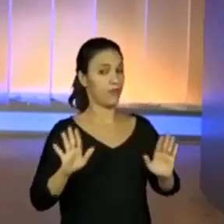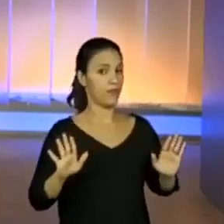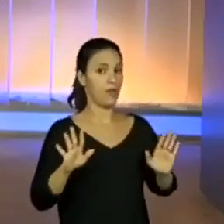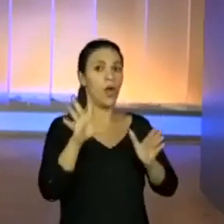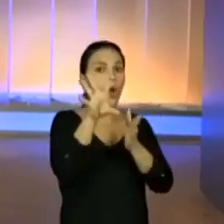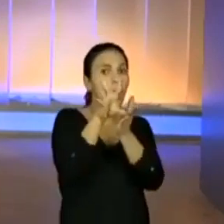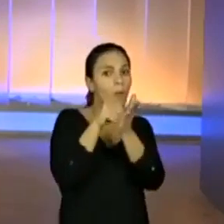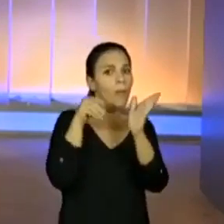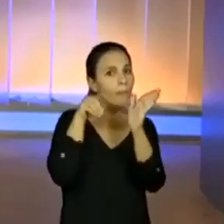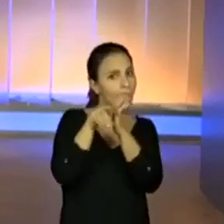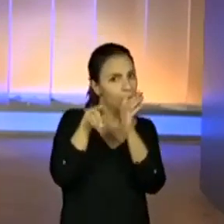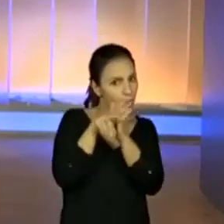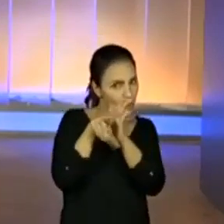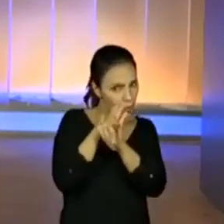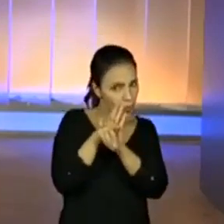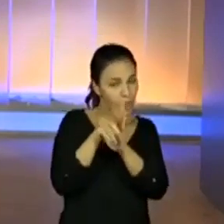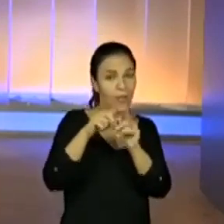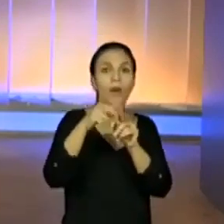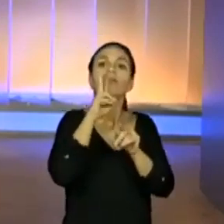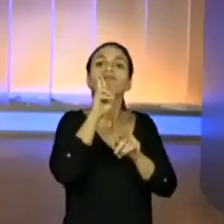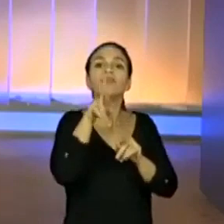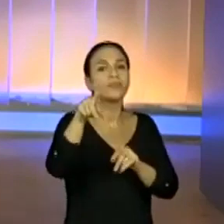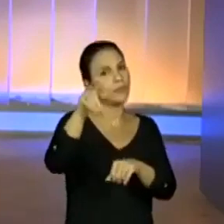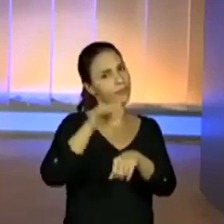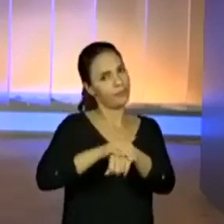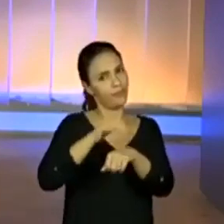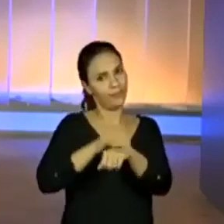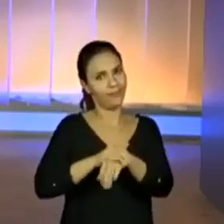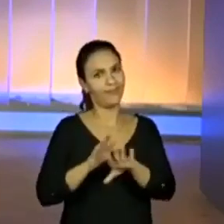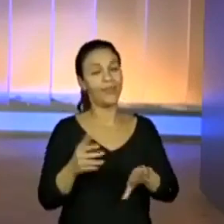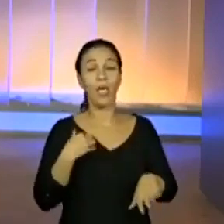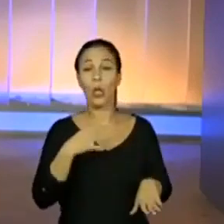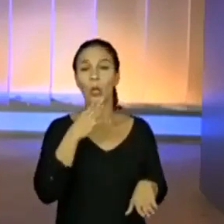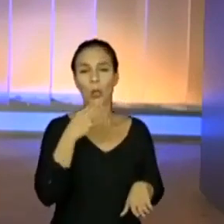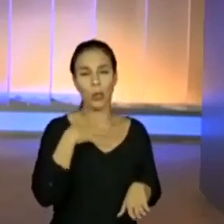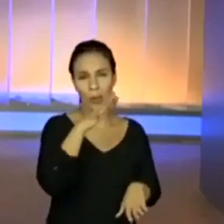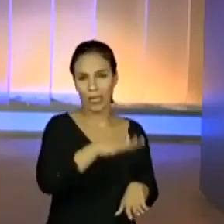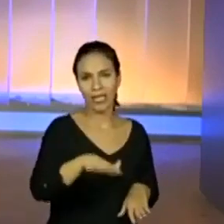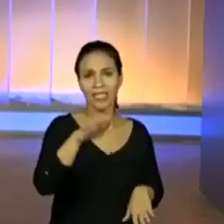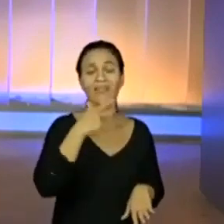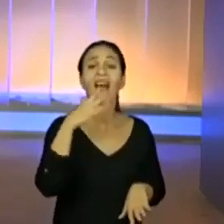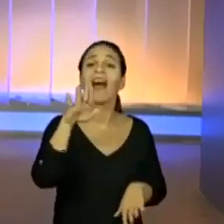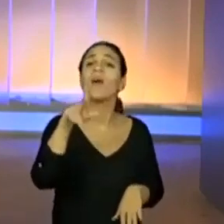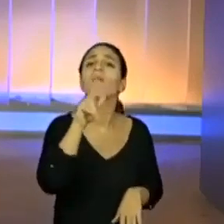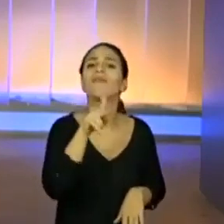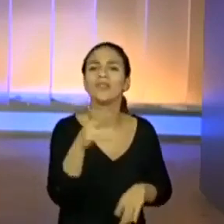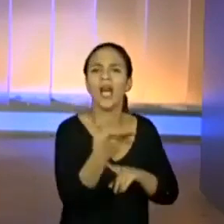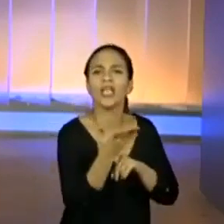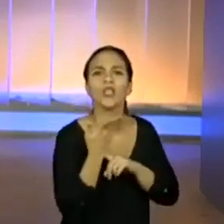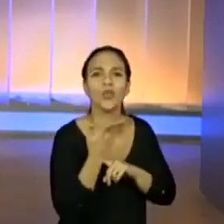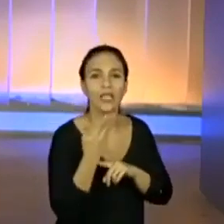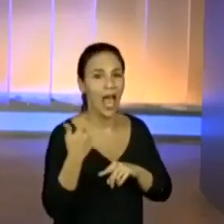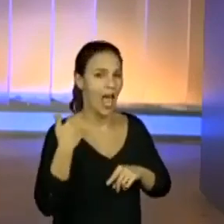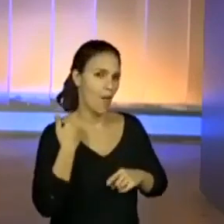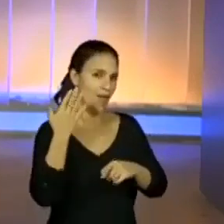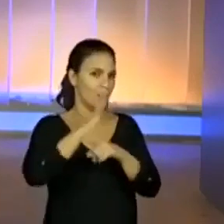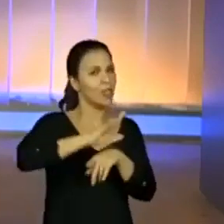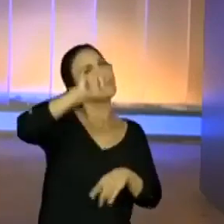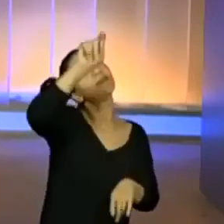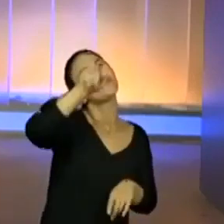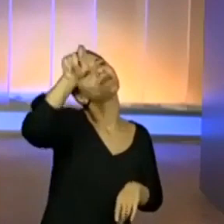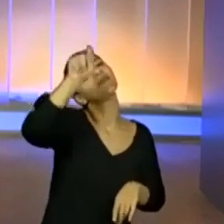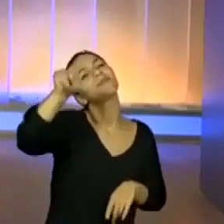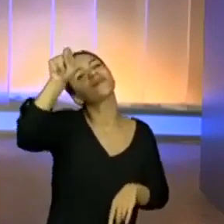perguntas e faz a sua. Porque, às vezes, a gente tem que conversar. conheço as minhas crianças e falo, professor, me ajuda. Aí, eu vou lá na lousa e eu faço.